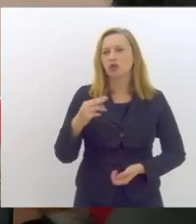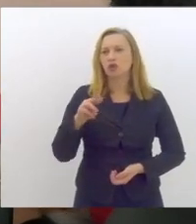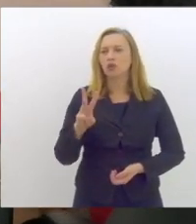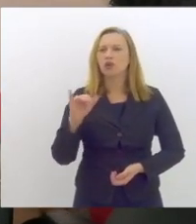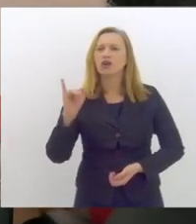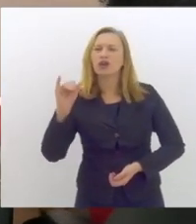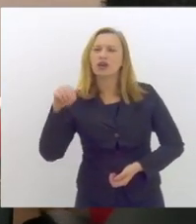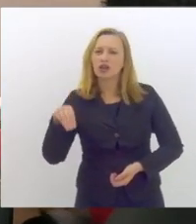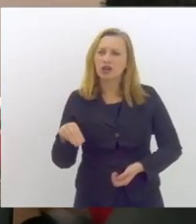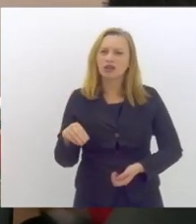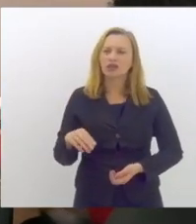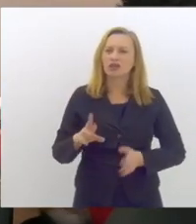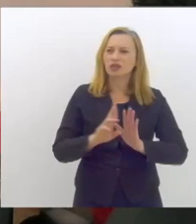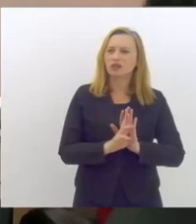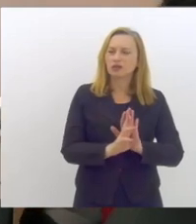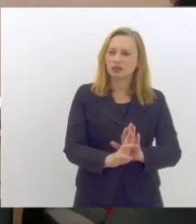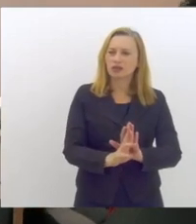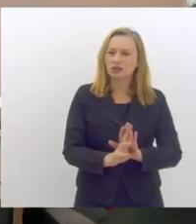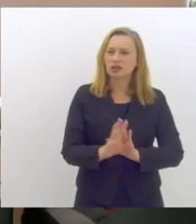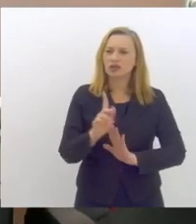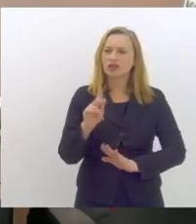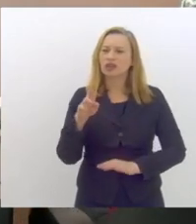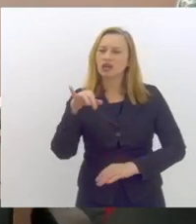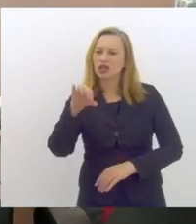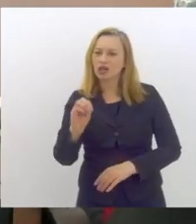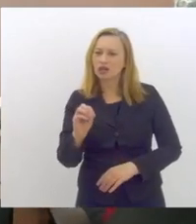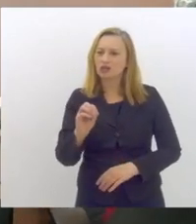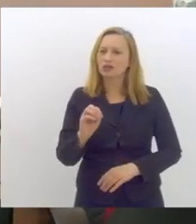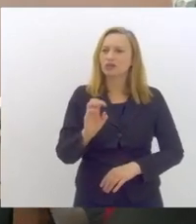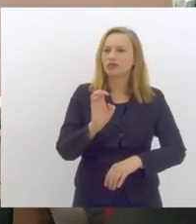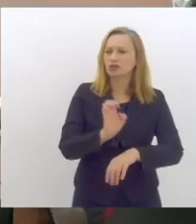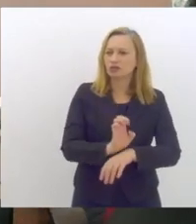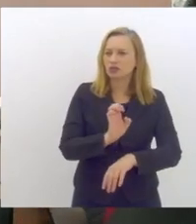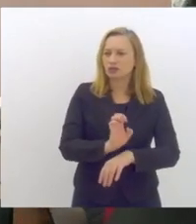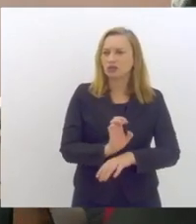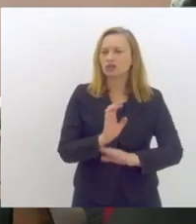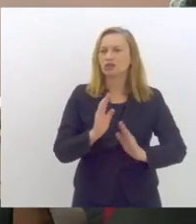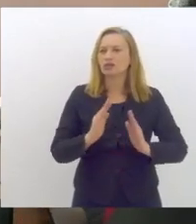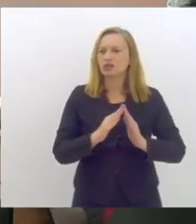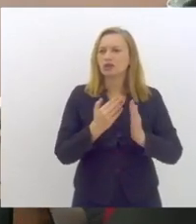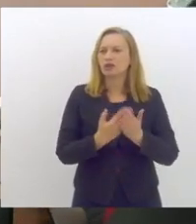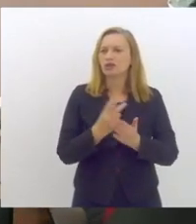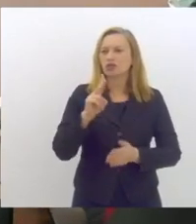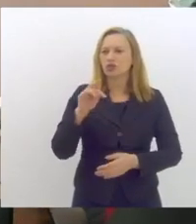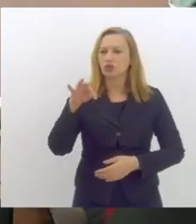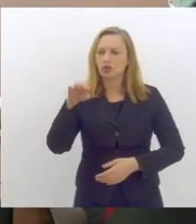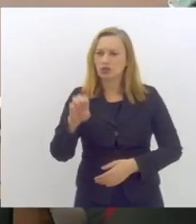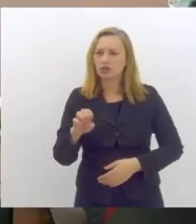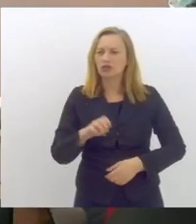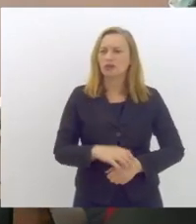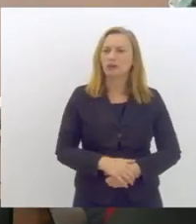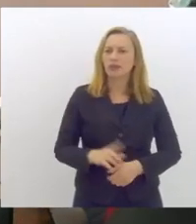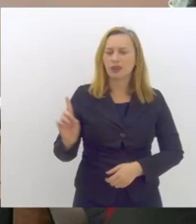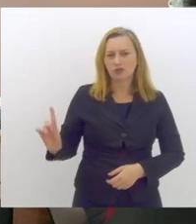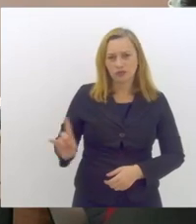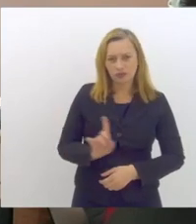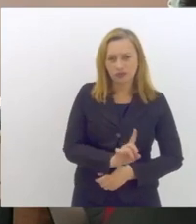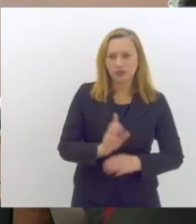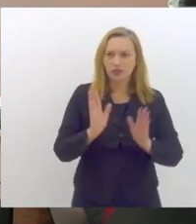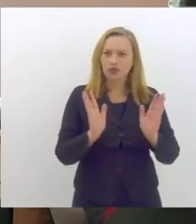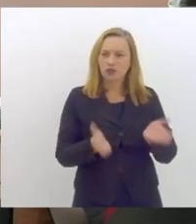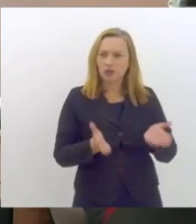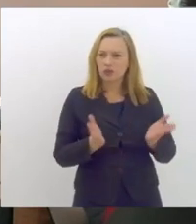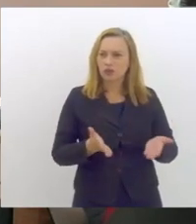representante do grêmio presidente do grêmio do colégio Tadópolis Conte Cairu e eu vim aqui hoje e fui